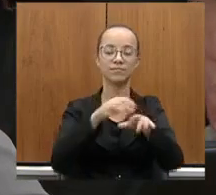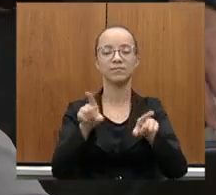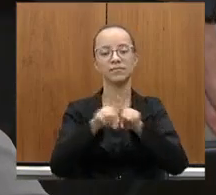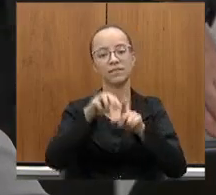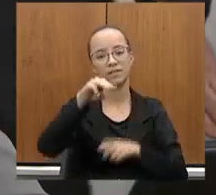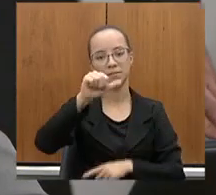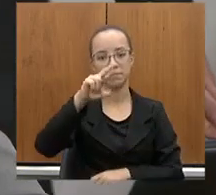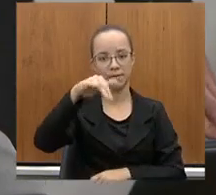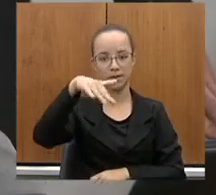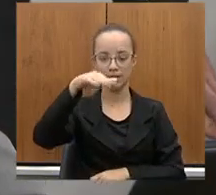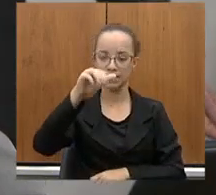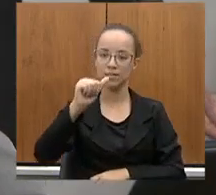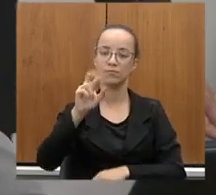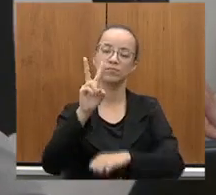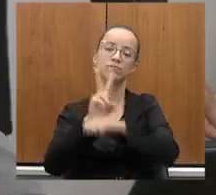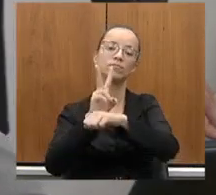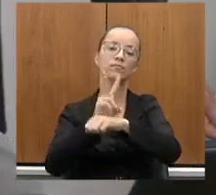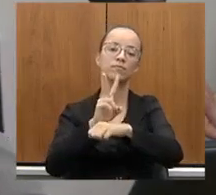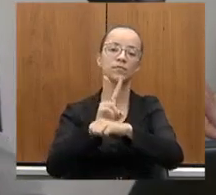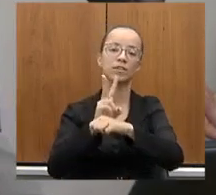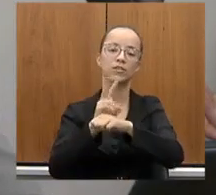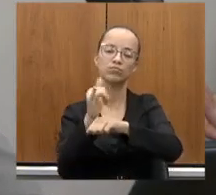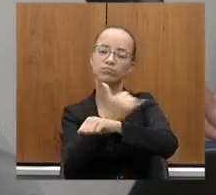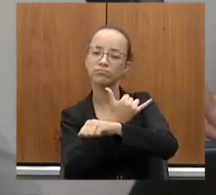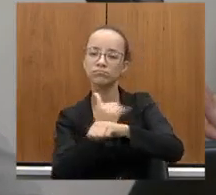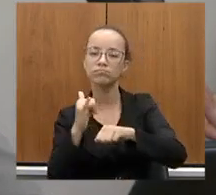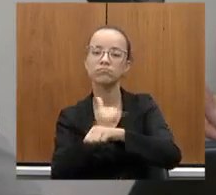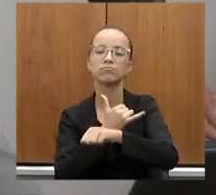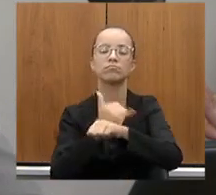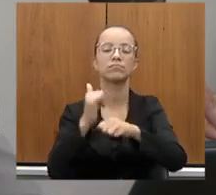Marina Lerman, chefe da Assessoria Estratégica.